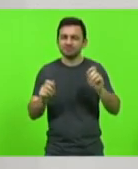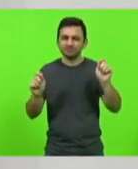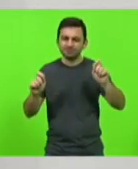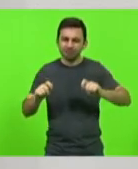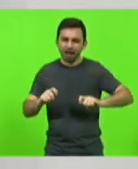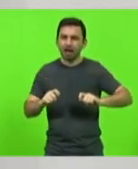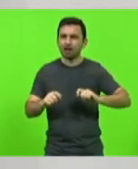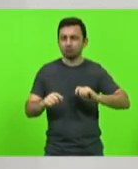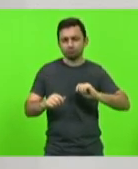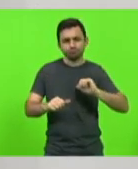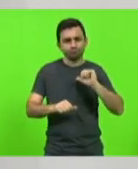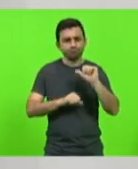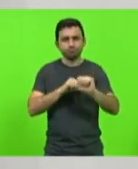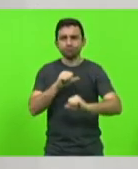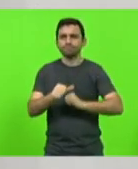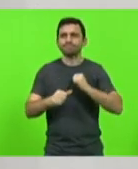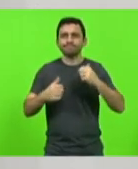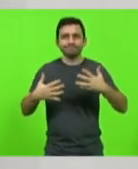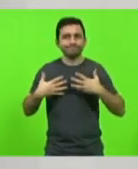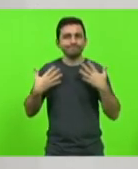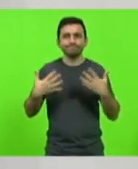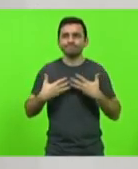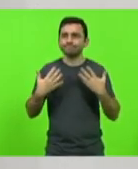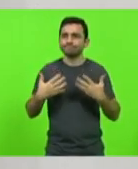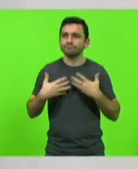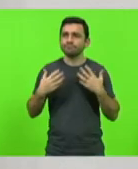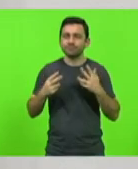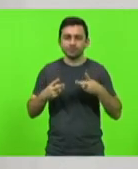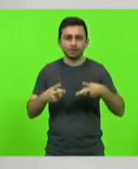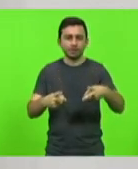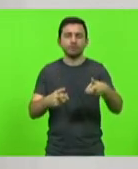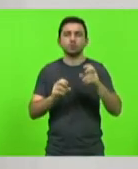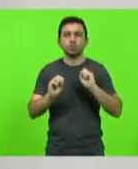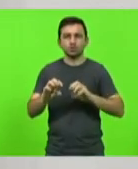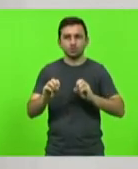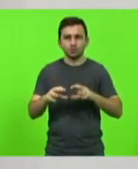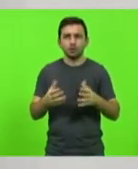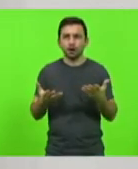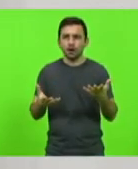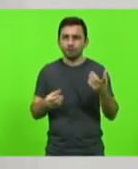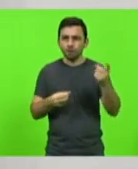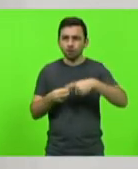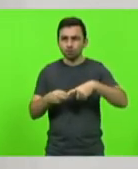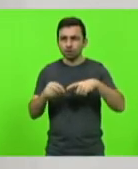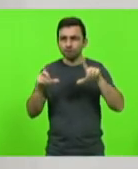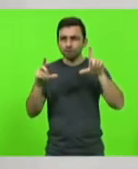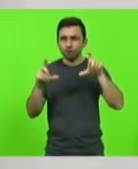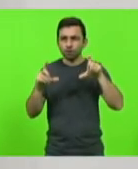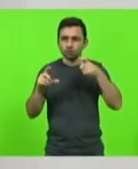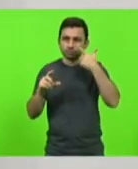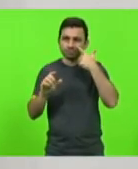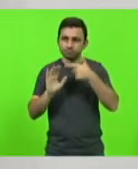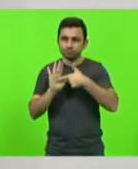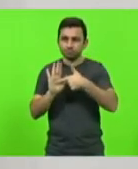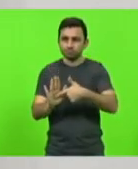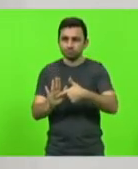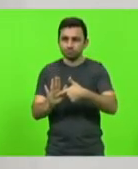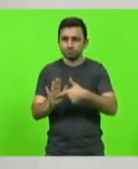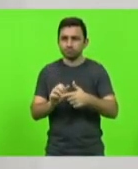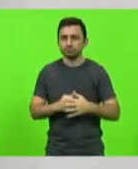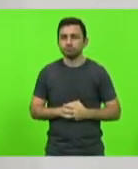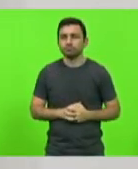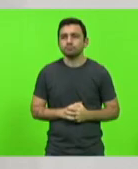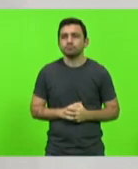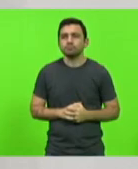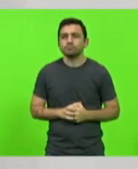alimentam o nosso entusiasmo pela educação. Eu gostaria que retomasse as fotos que eu quero também mencionar